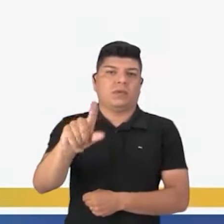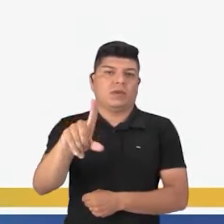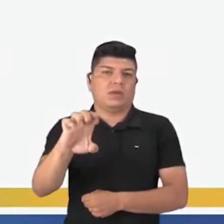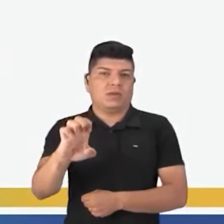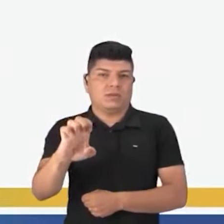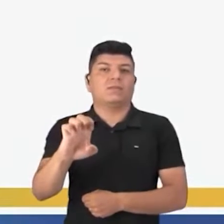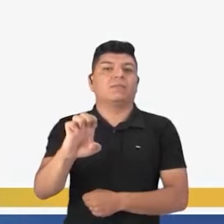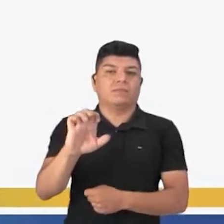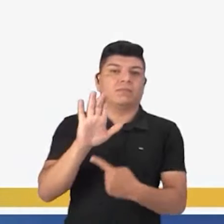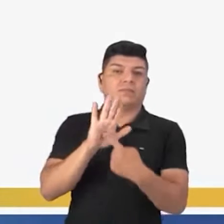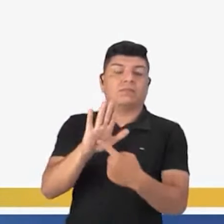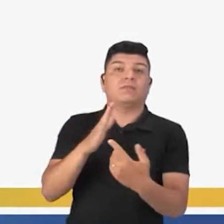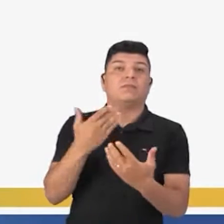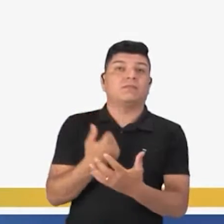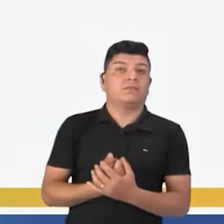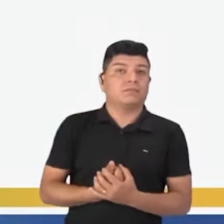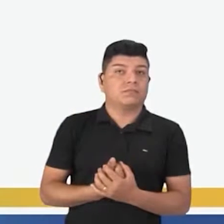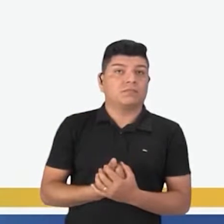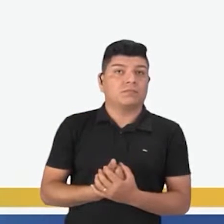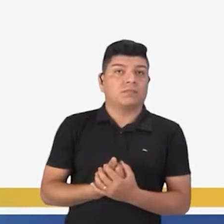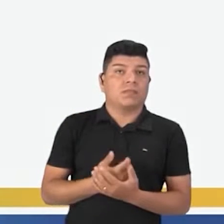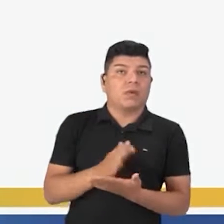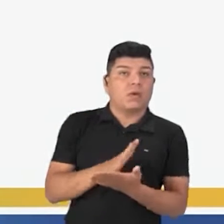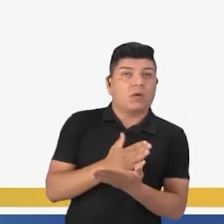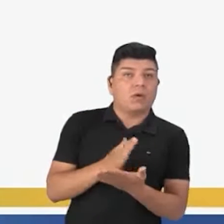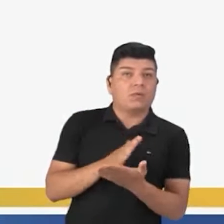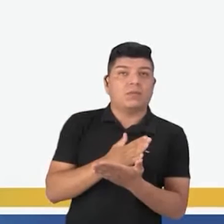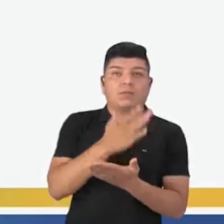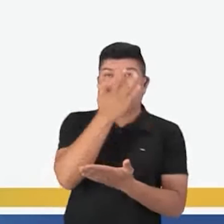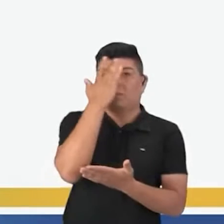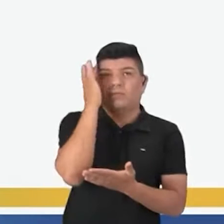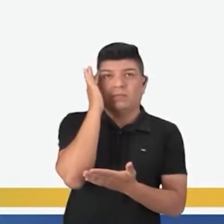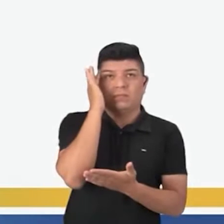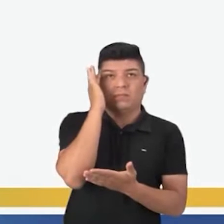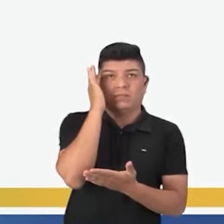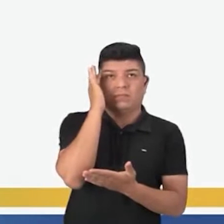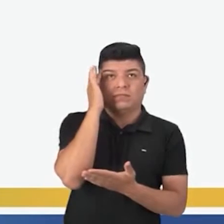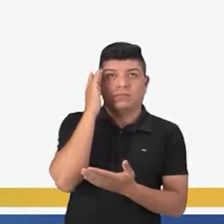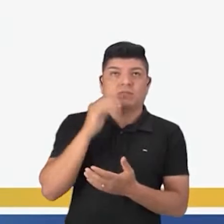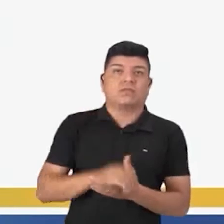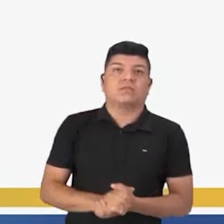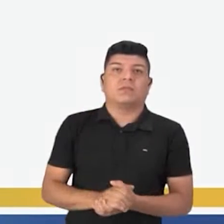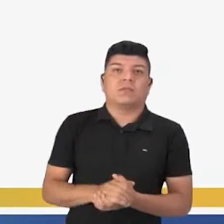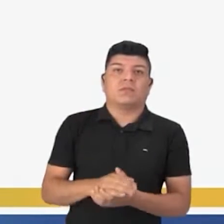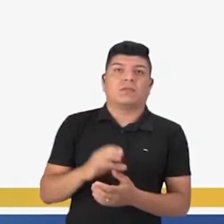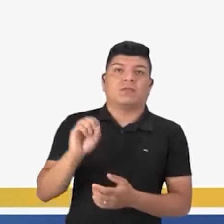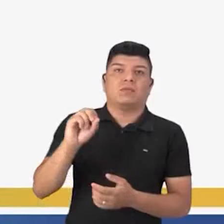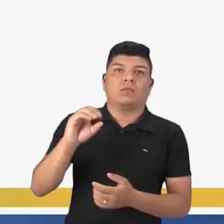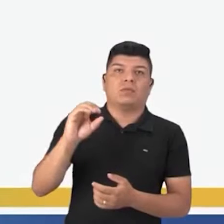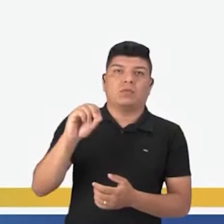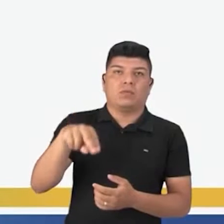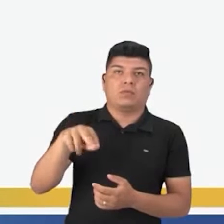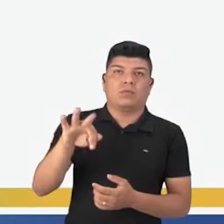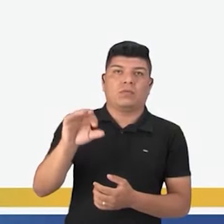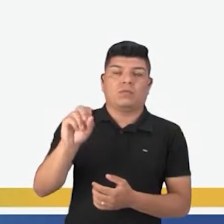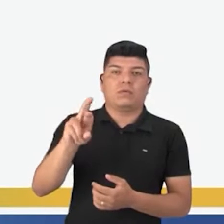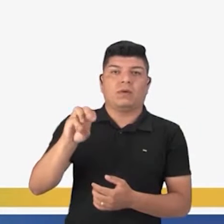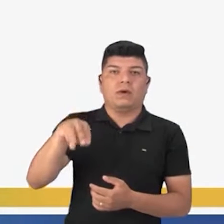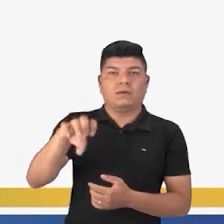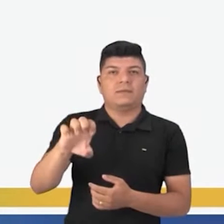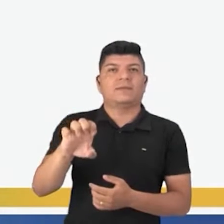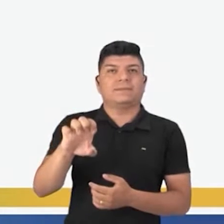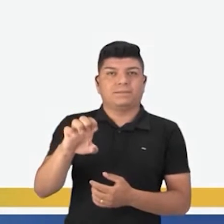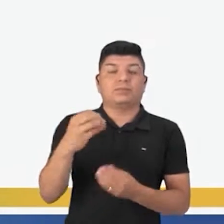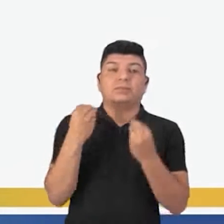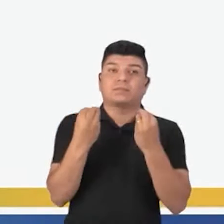aqueles que fazem referência a algo ou alguém. São eles conforme,